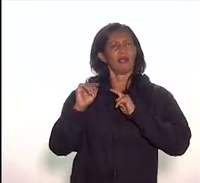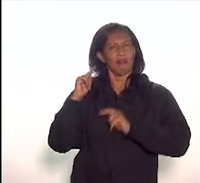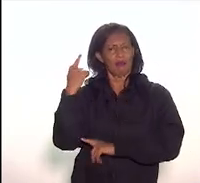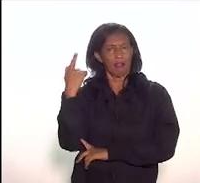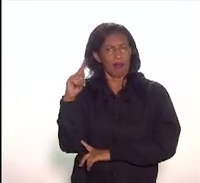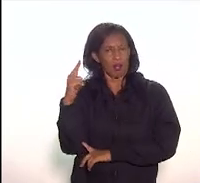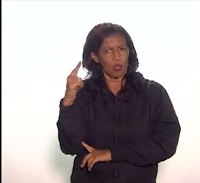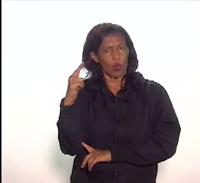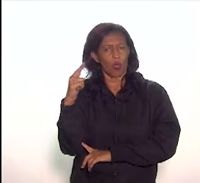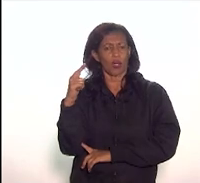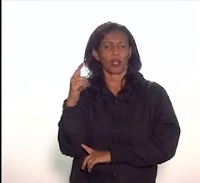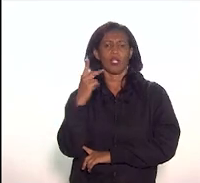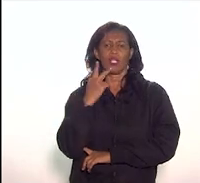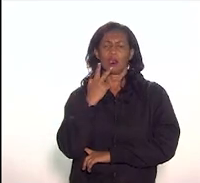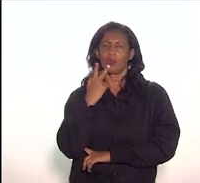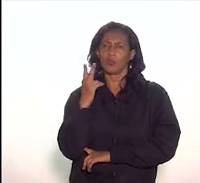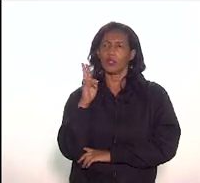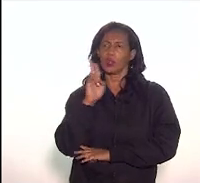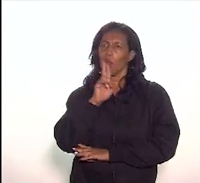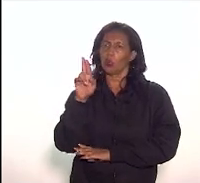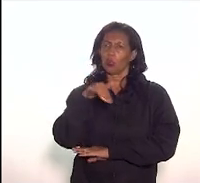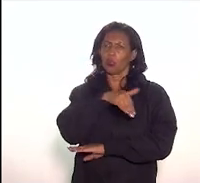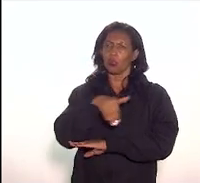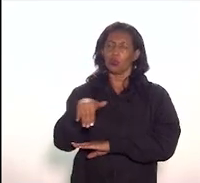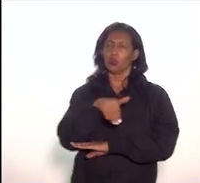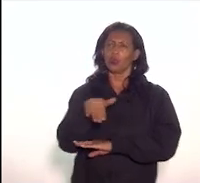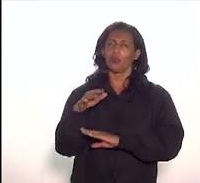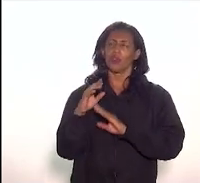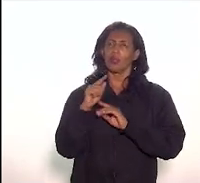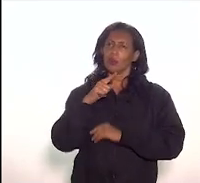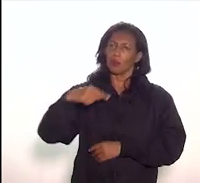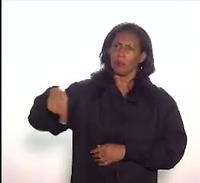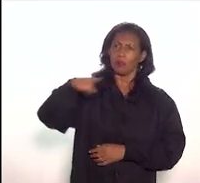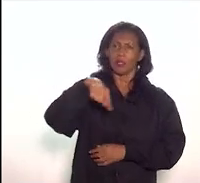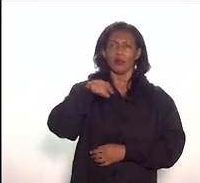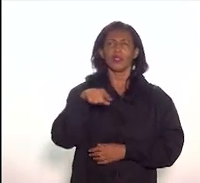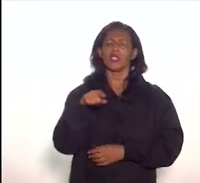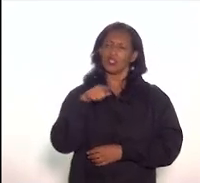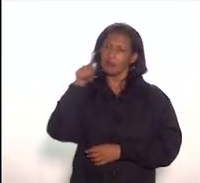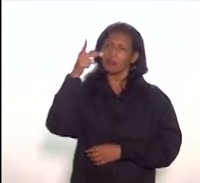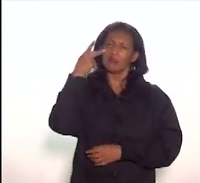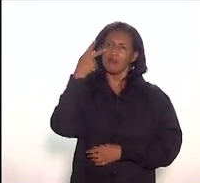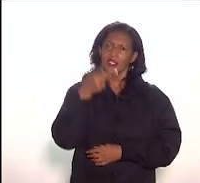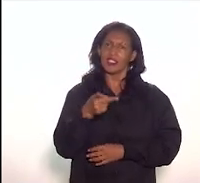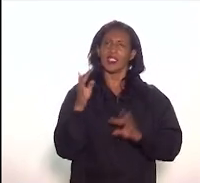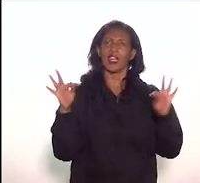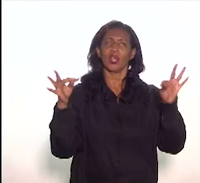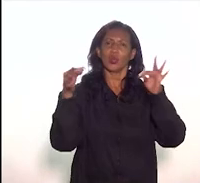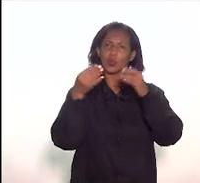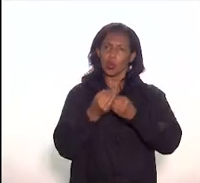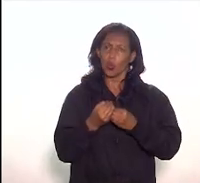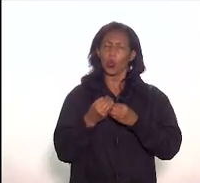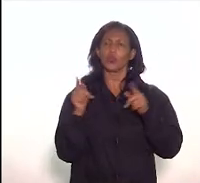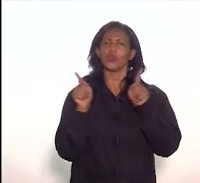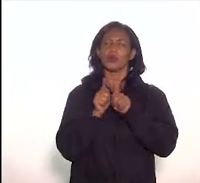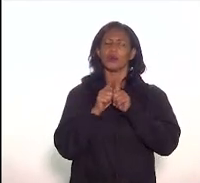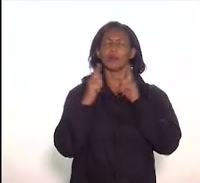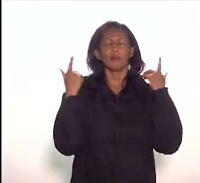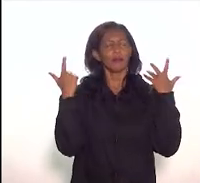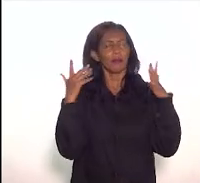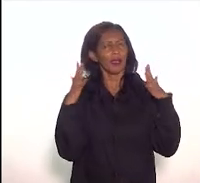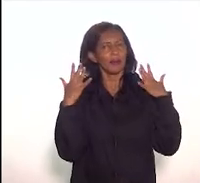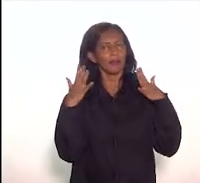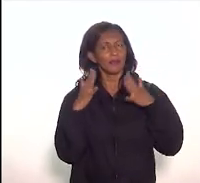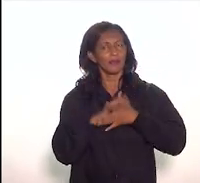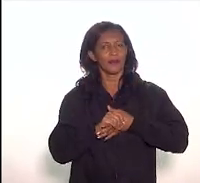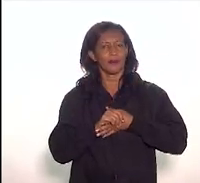deixar de alguma forma no e-mail para que possa receber os todos e, mais uma vez, parabenizar e trazer